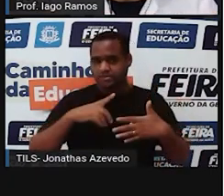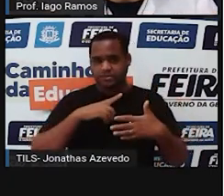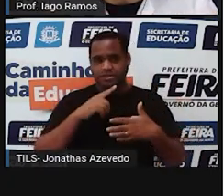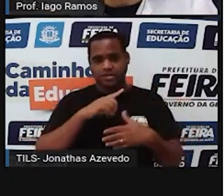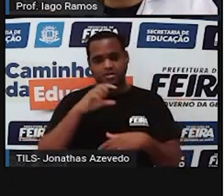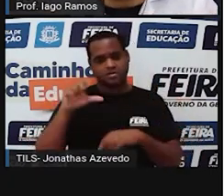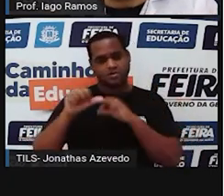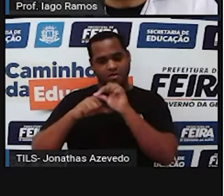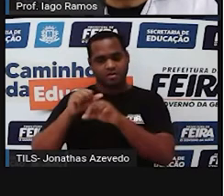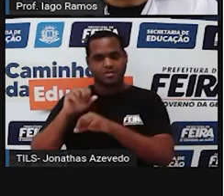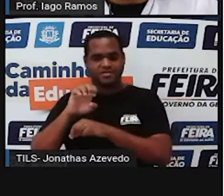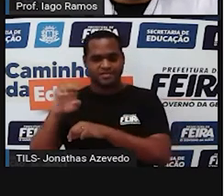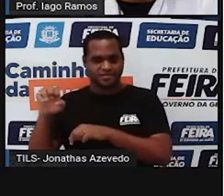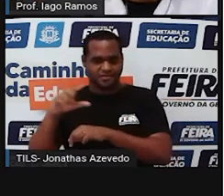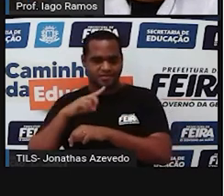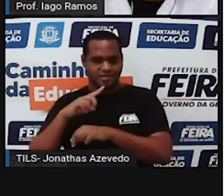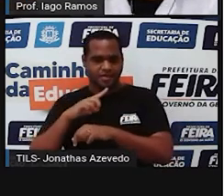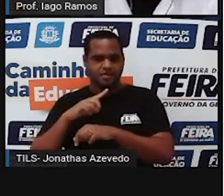esquerda tá bom?